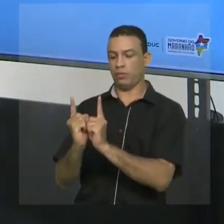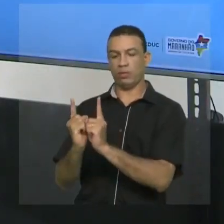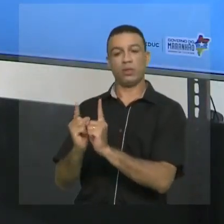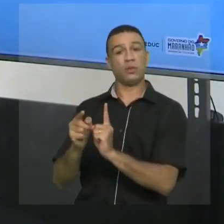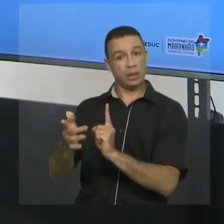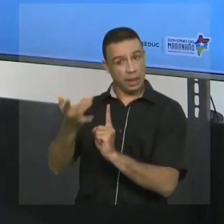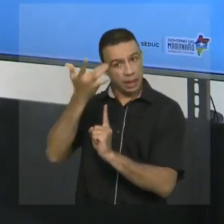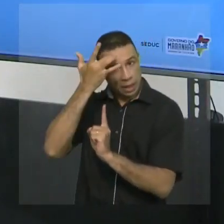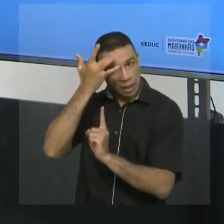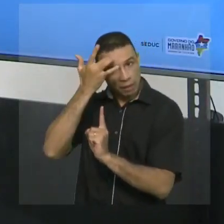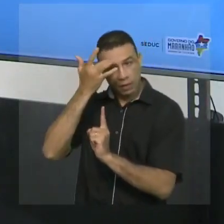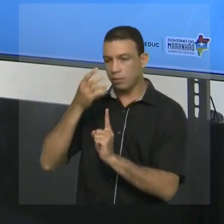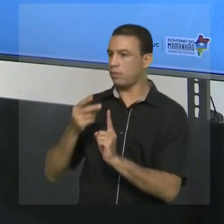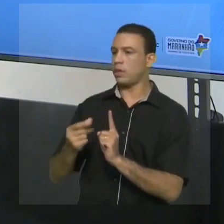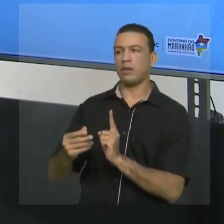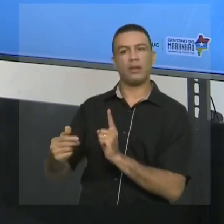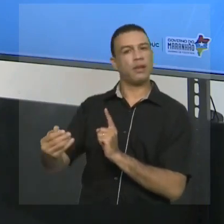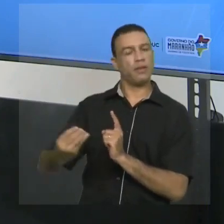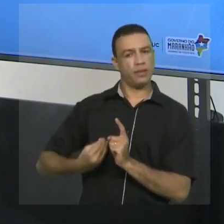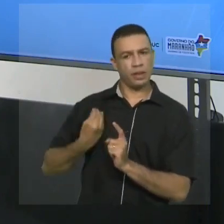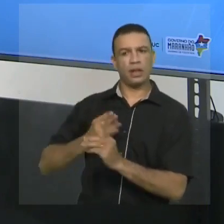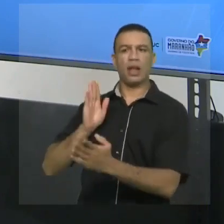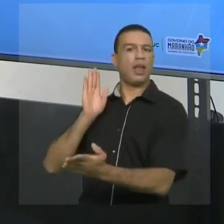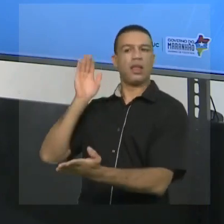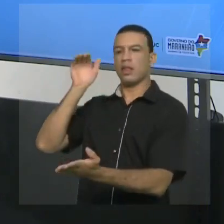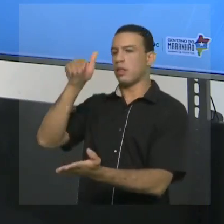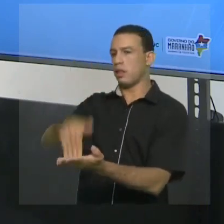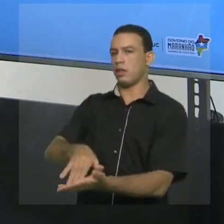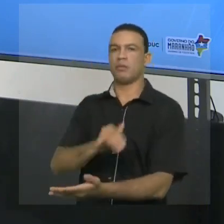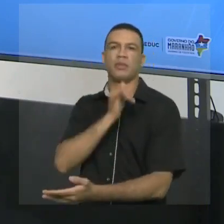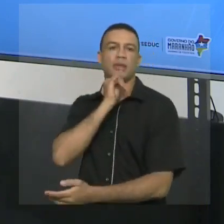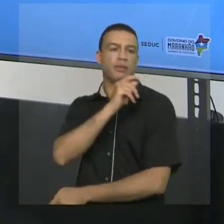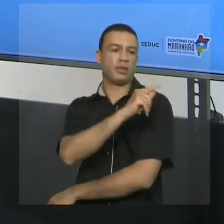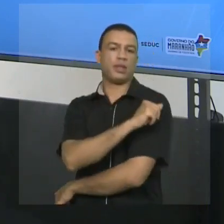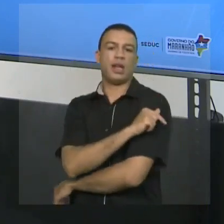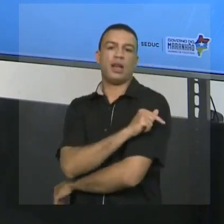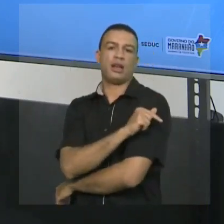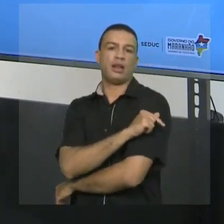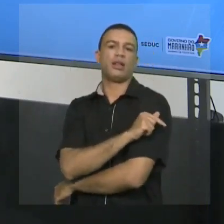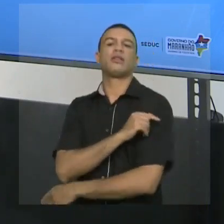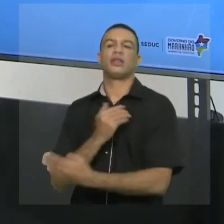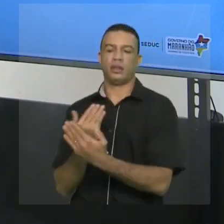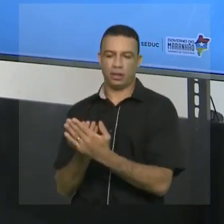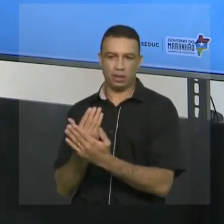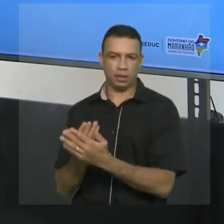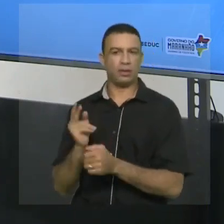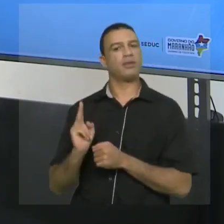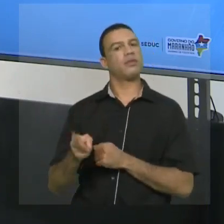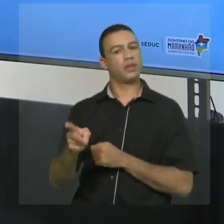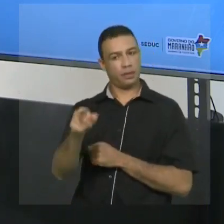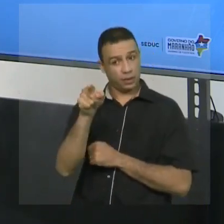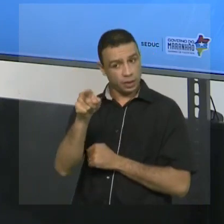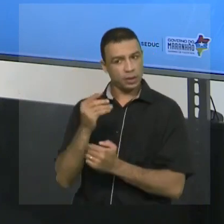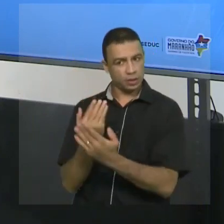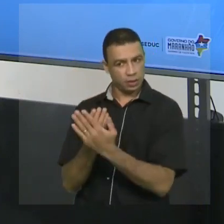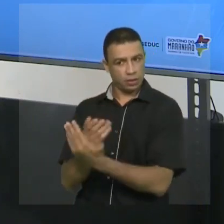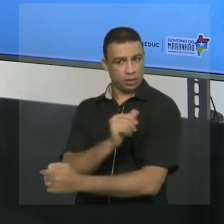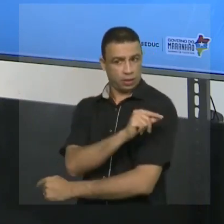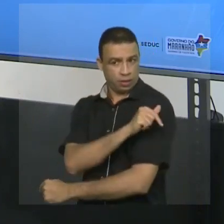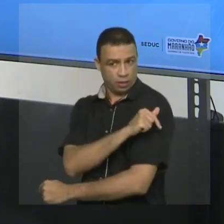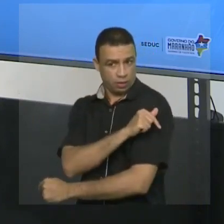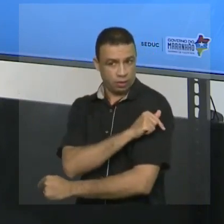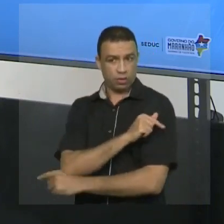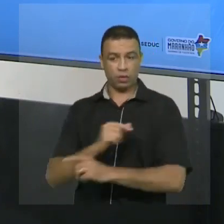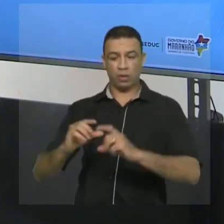chegar no primeiro ano, se você ainda estiver no sétimo ano, que esse conteúdo vai para o sétimo ano, quando chegar lá, você vai estudar uma função